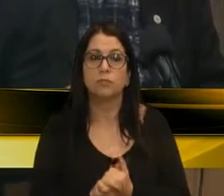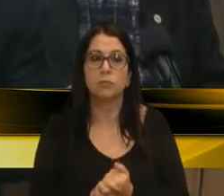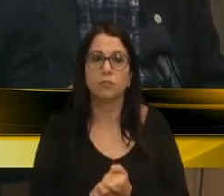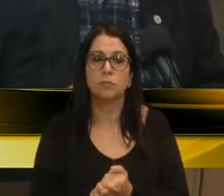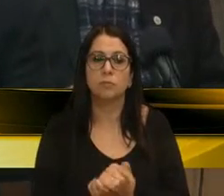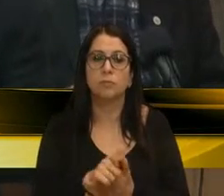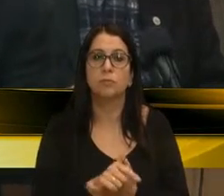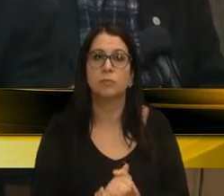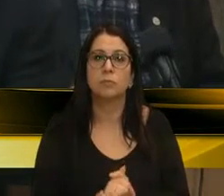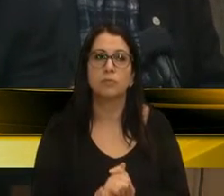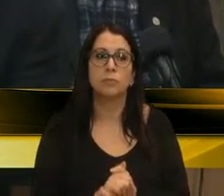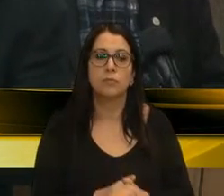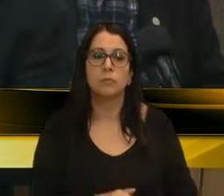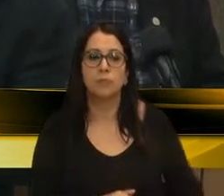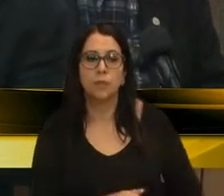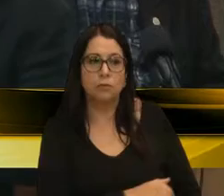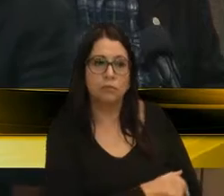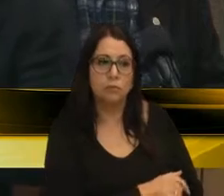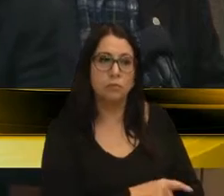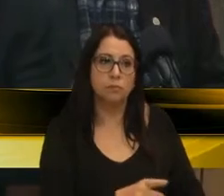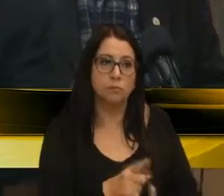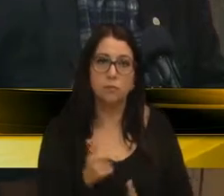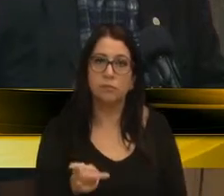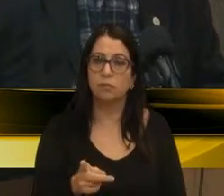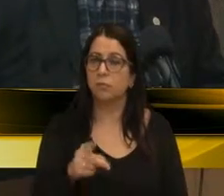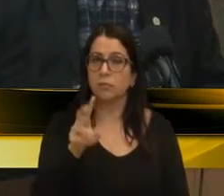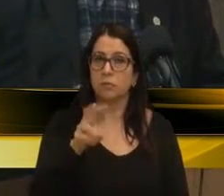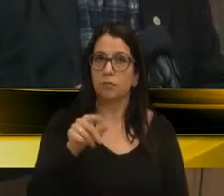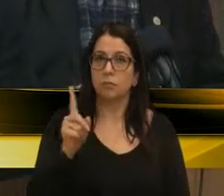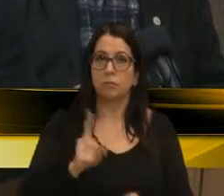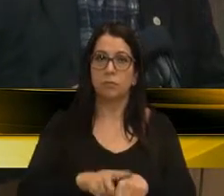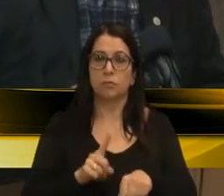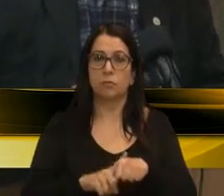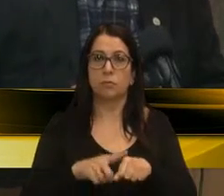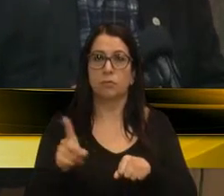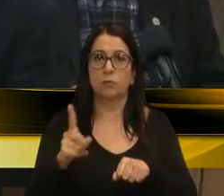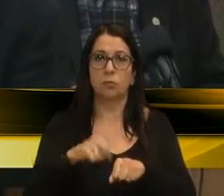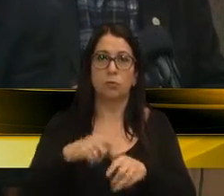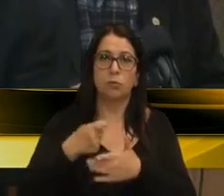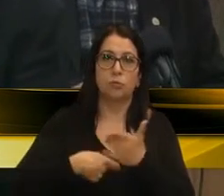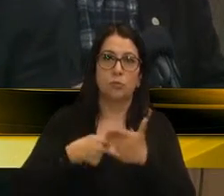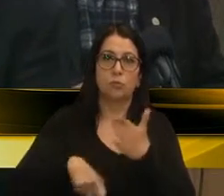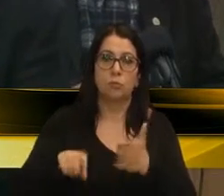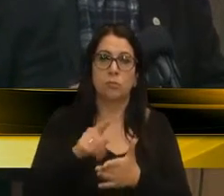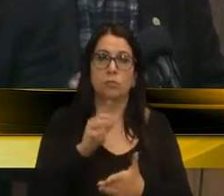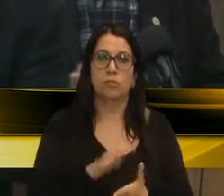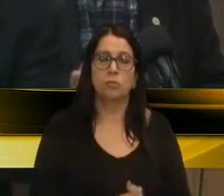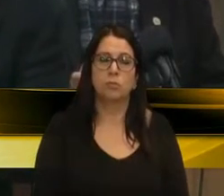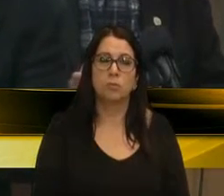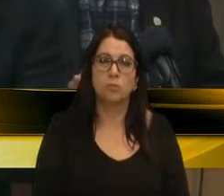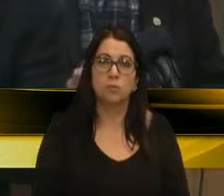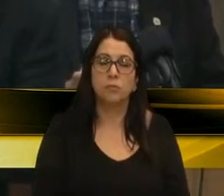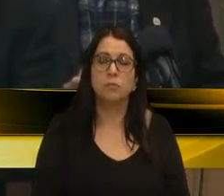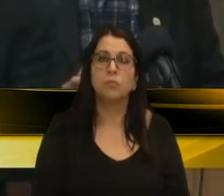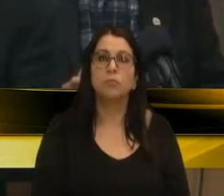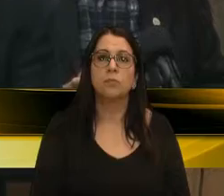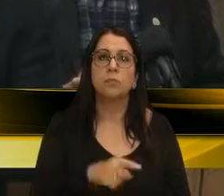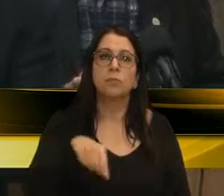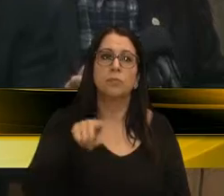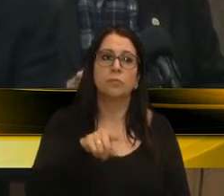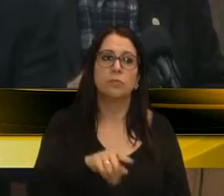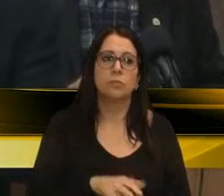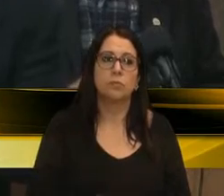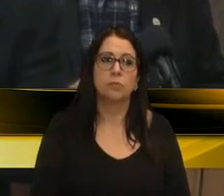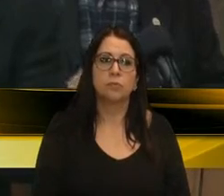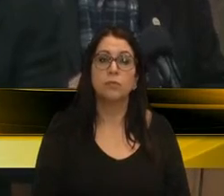aqui no Instituto Federal. Então, é nesse momento, esse momento de luta, momento de... Só que aqui na